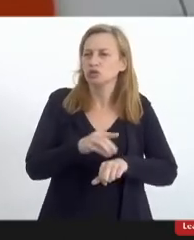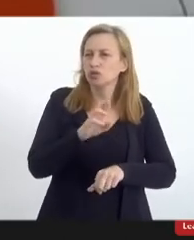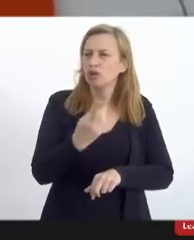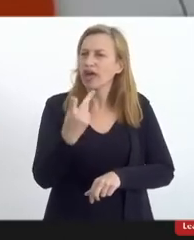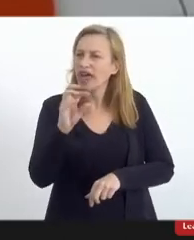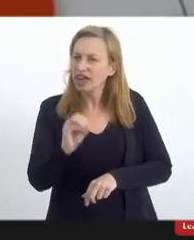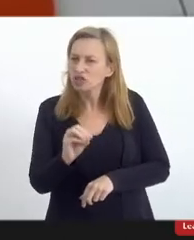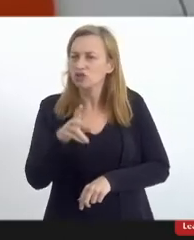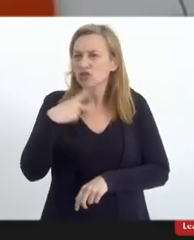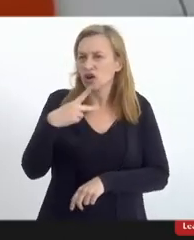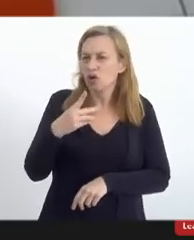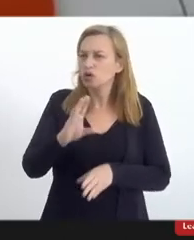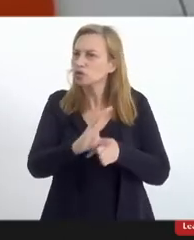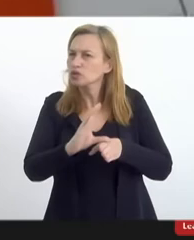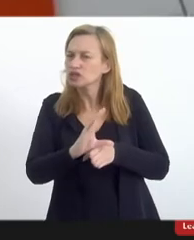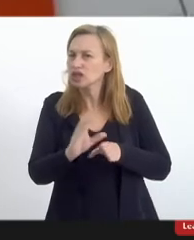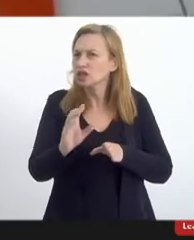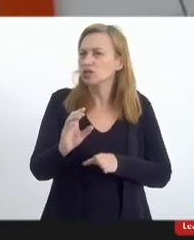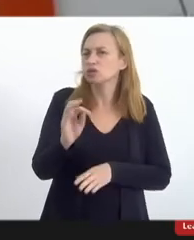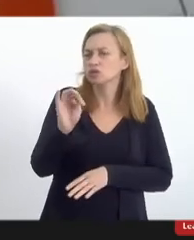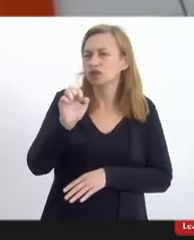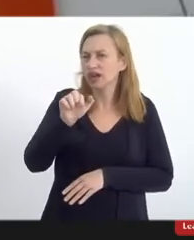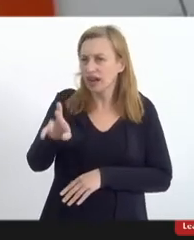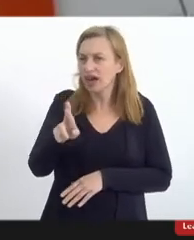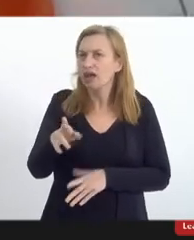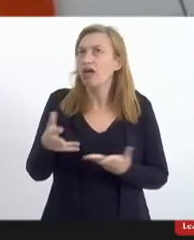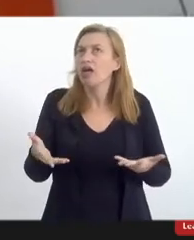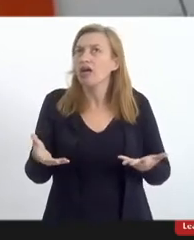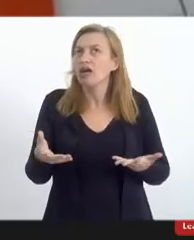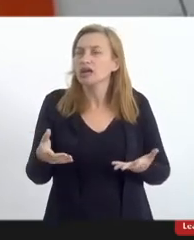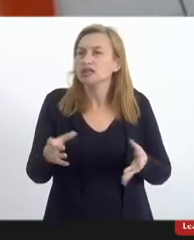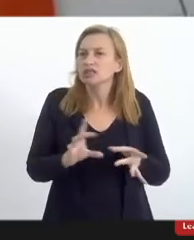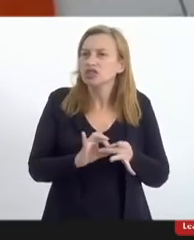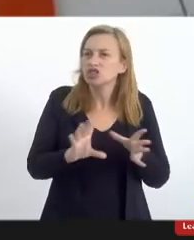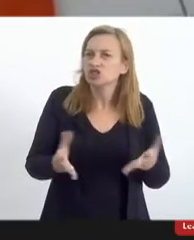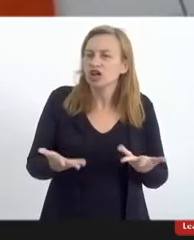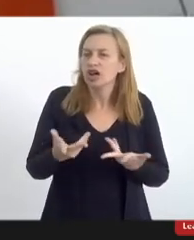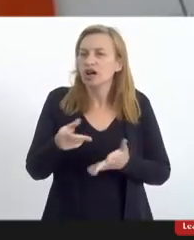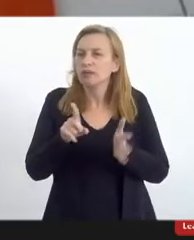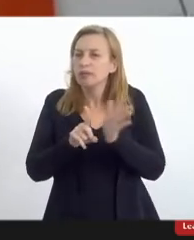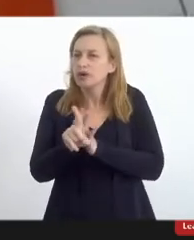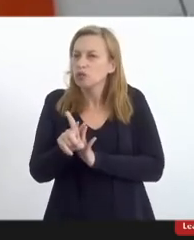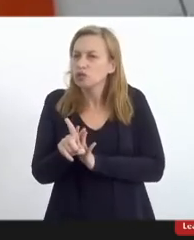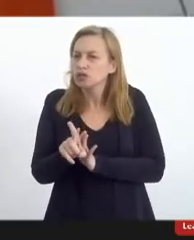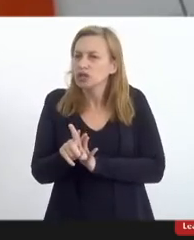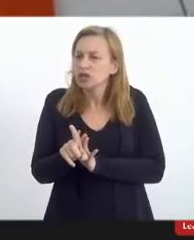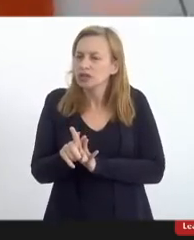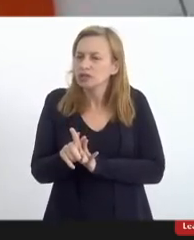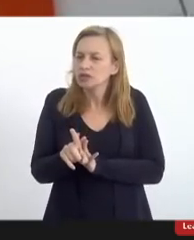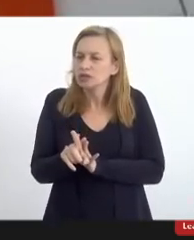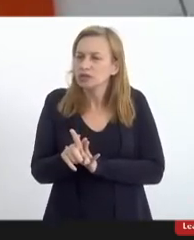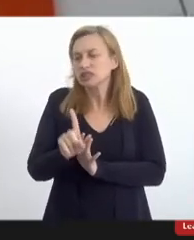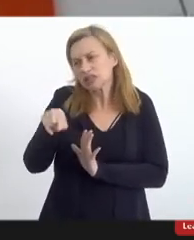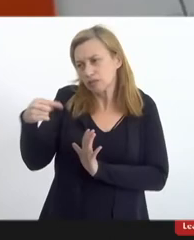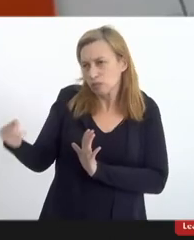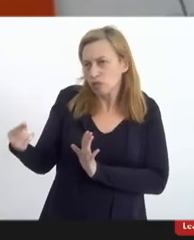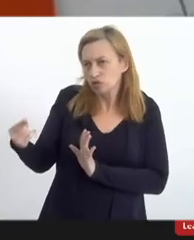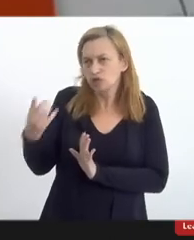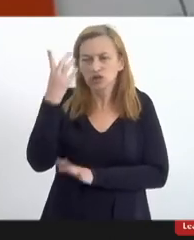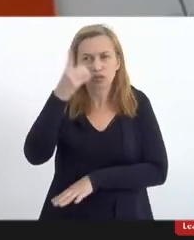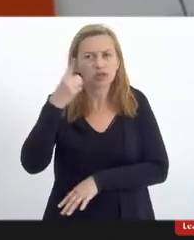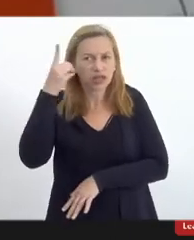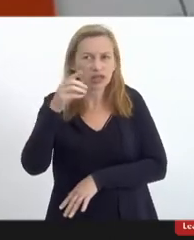Edio falou dos conselhos tutelares é deixar o meu questionamento e aí depois o